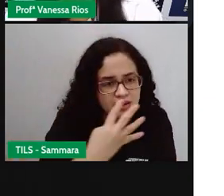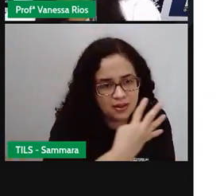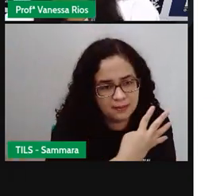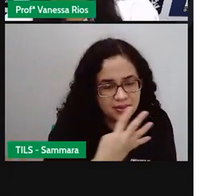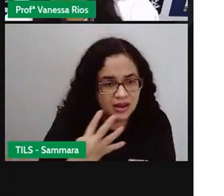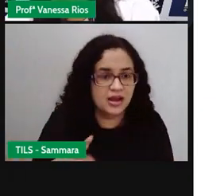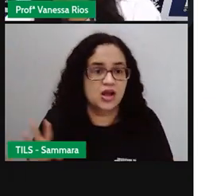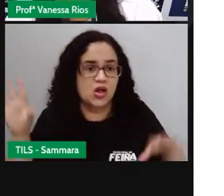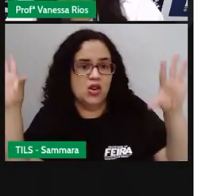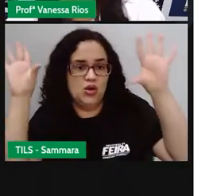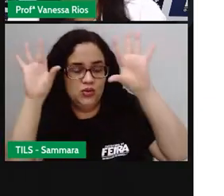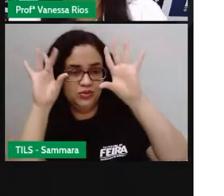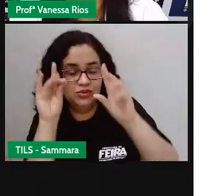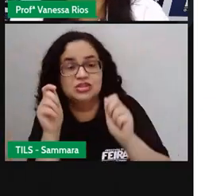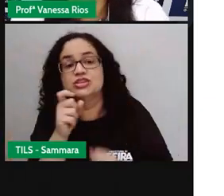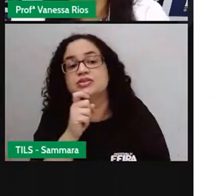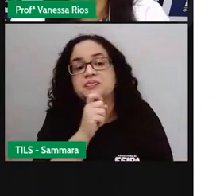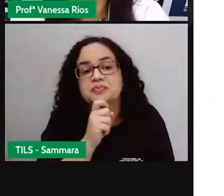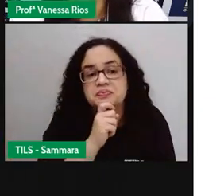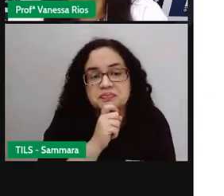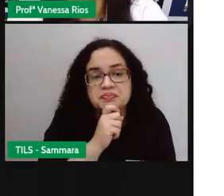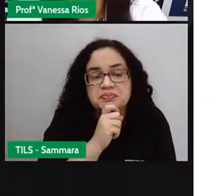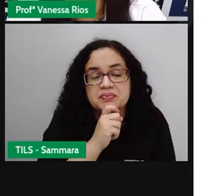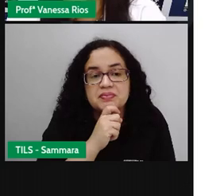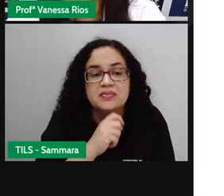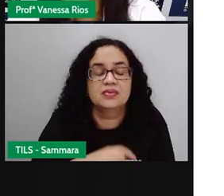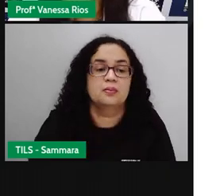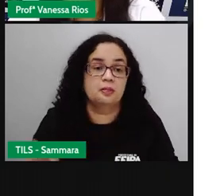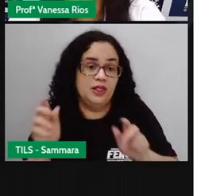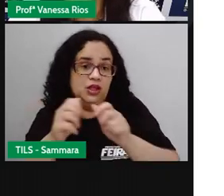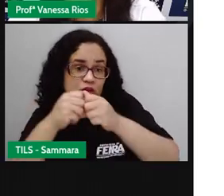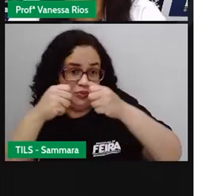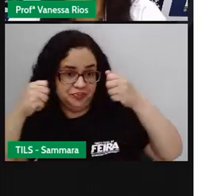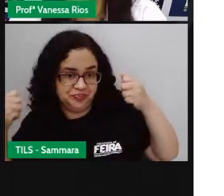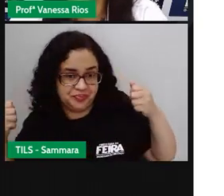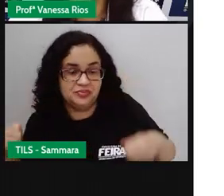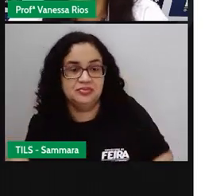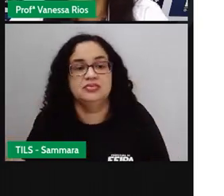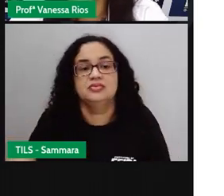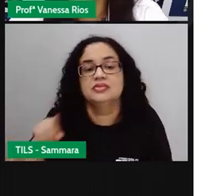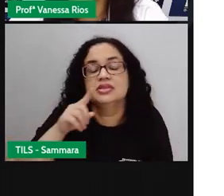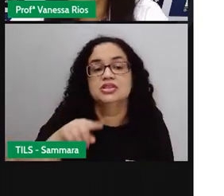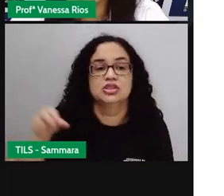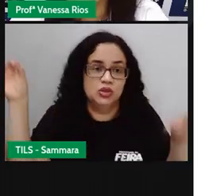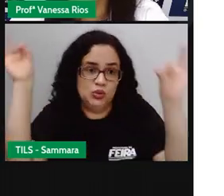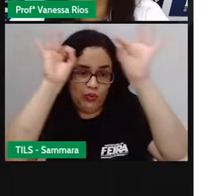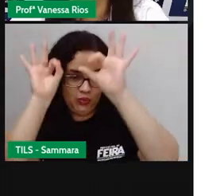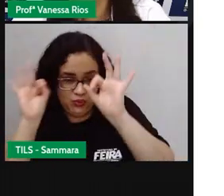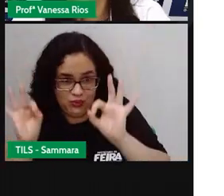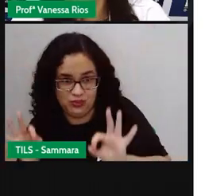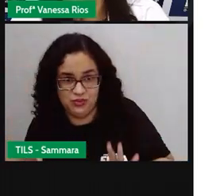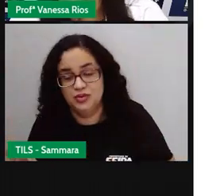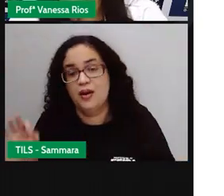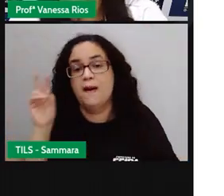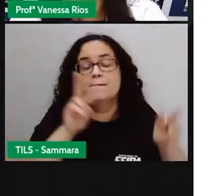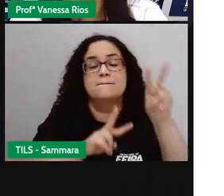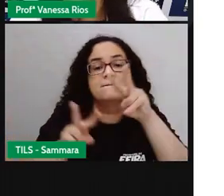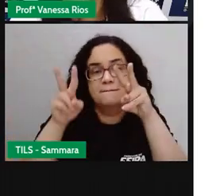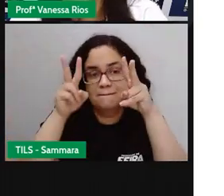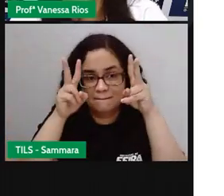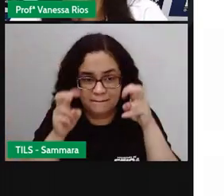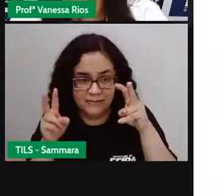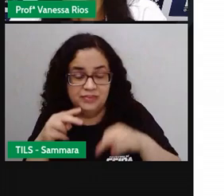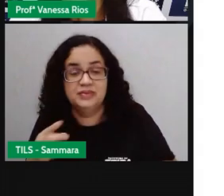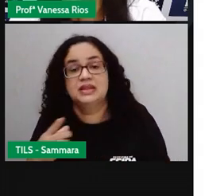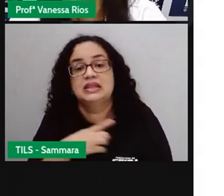colar no guarda-roupa na geladeira na porta do quarto né pra que você se organize e observe tudo que você